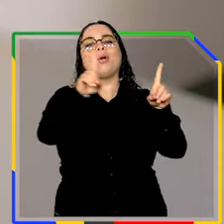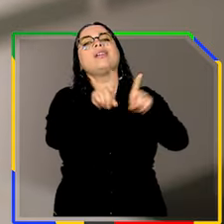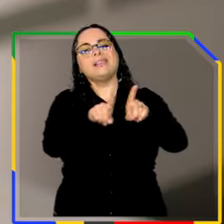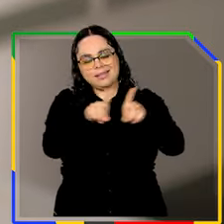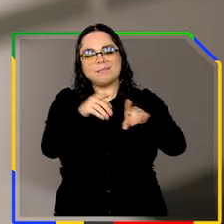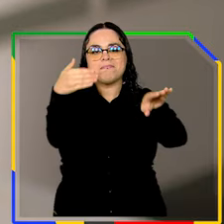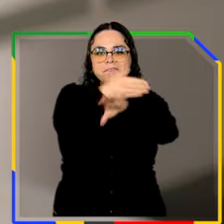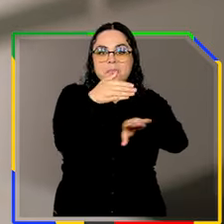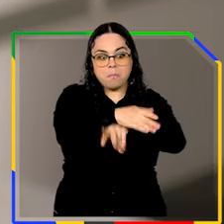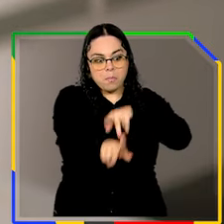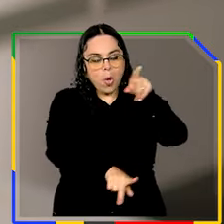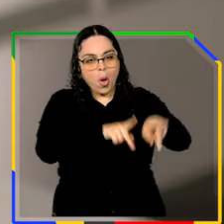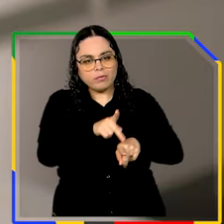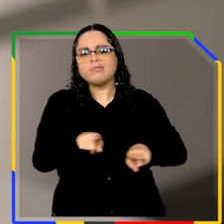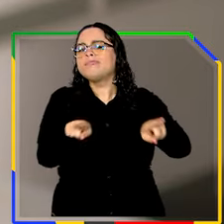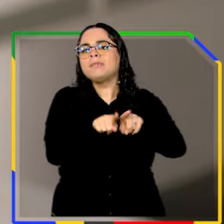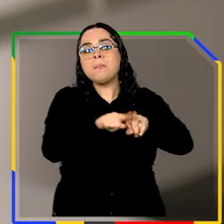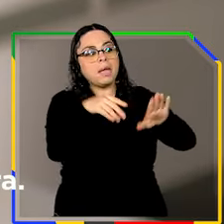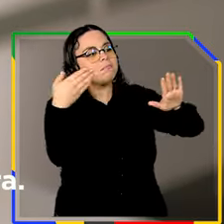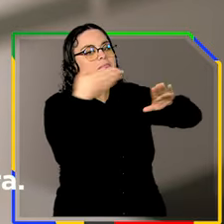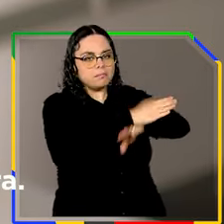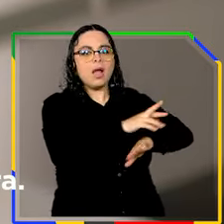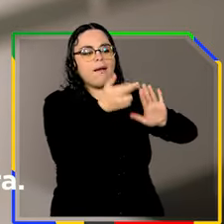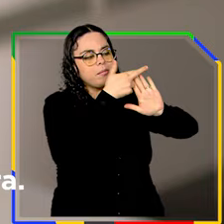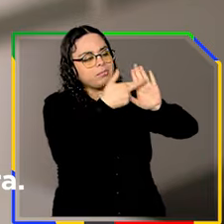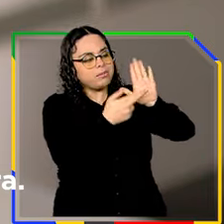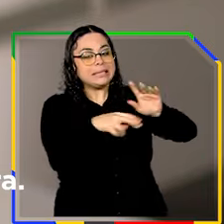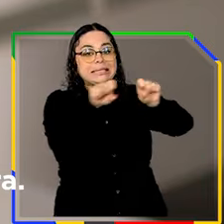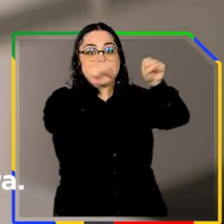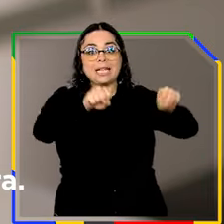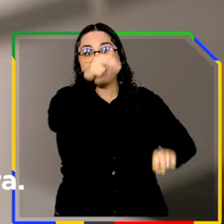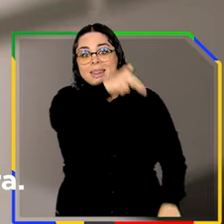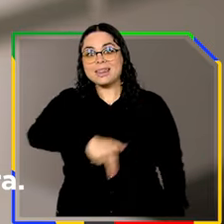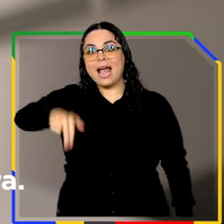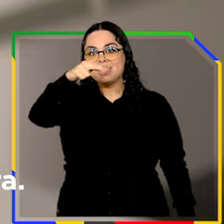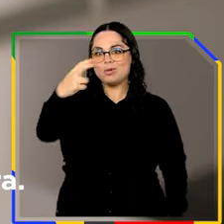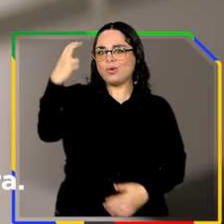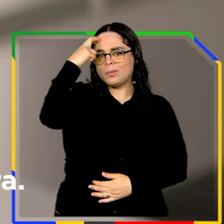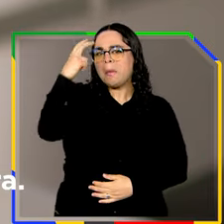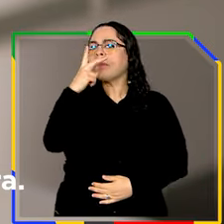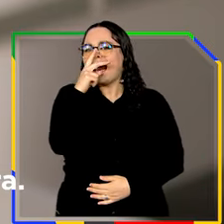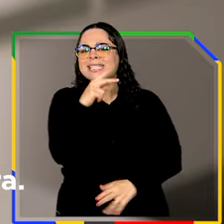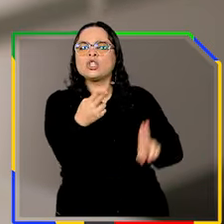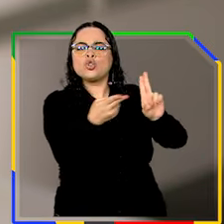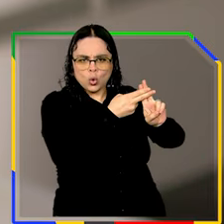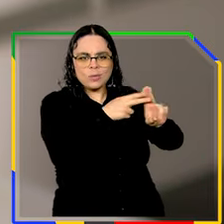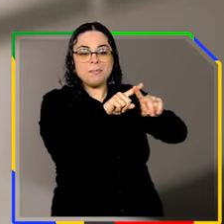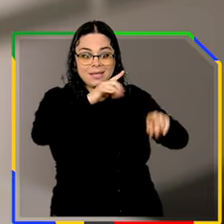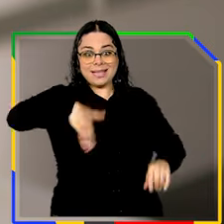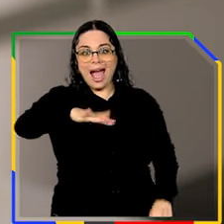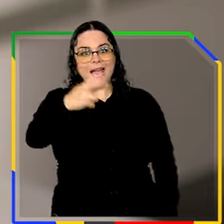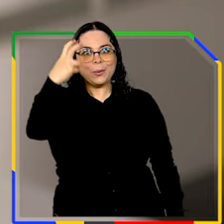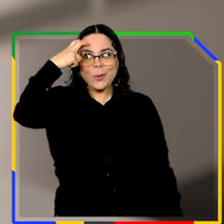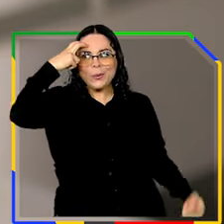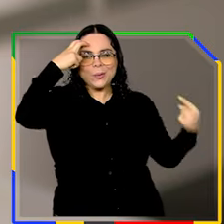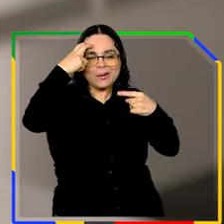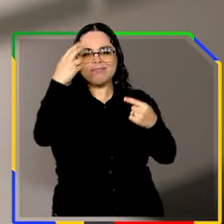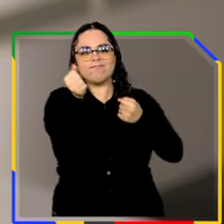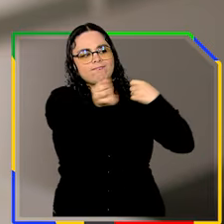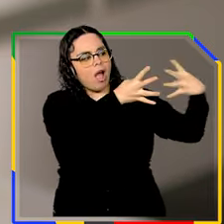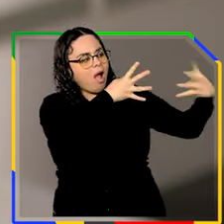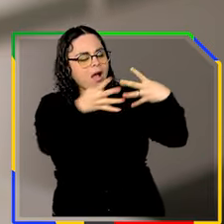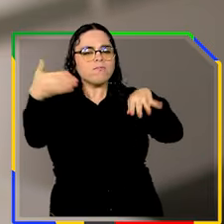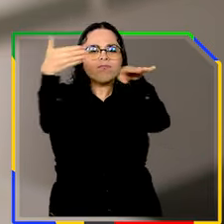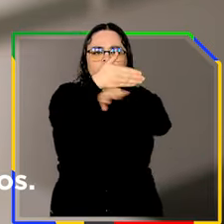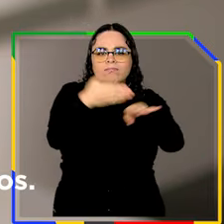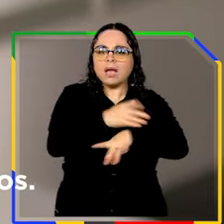popular. Também aprovamos a regulamentação do Sistema Nacional de Cultura, o nosso SUS da cultura. Assim, com mais transparência